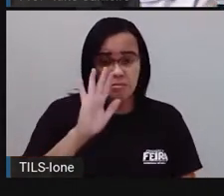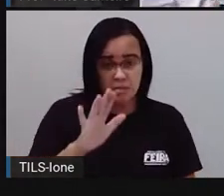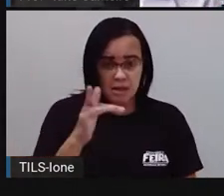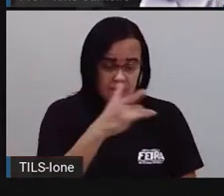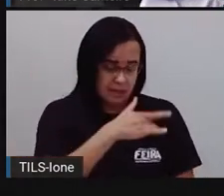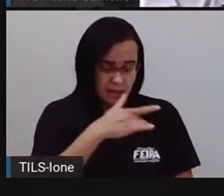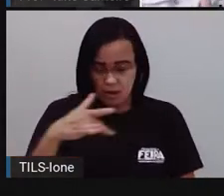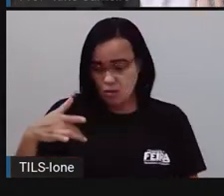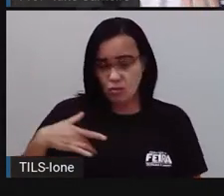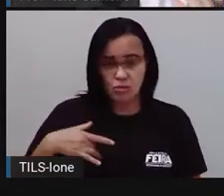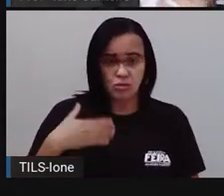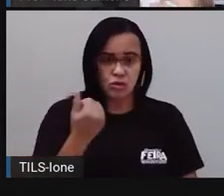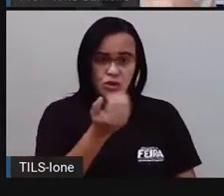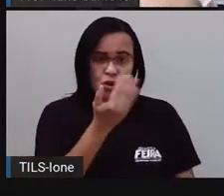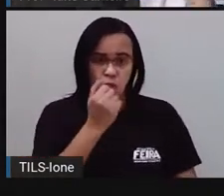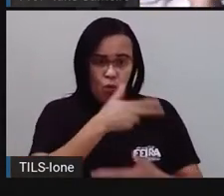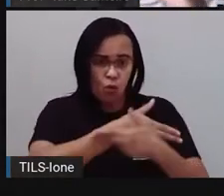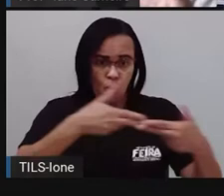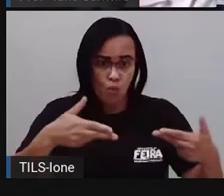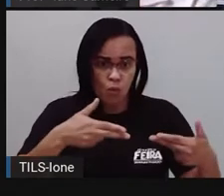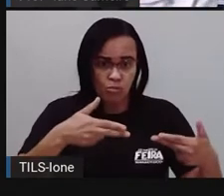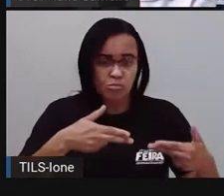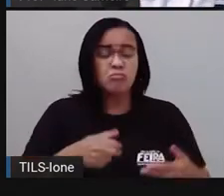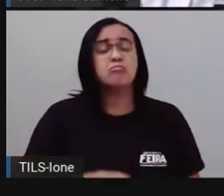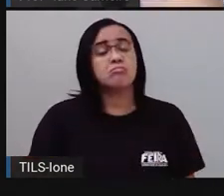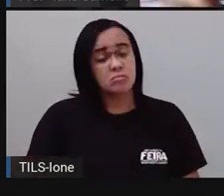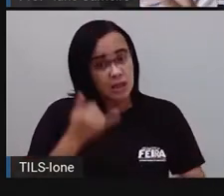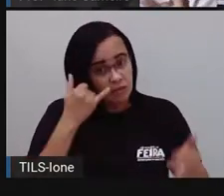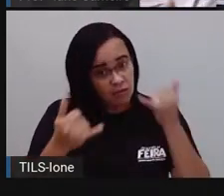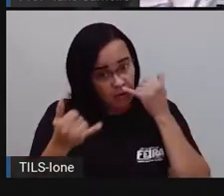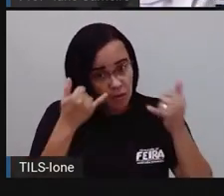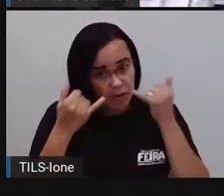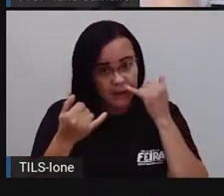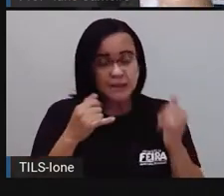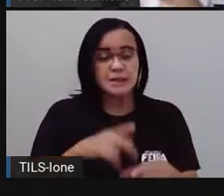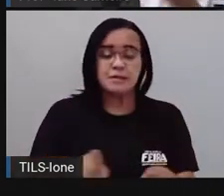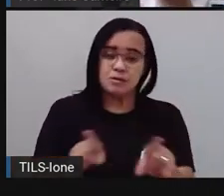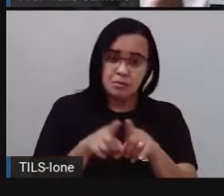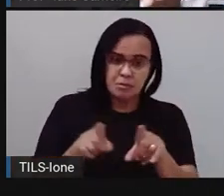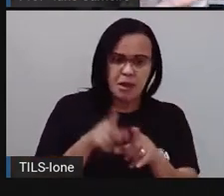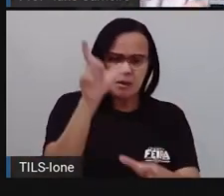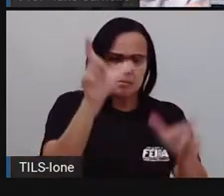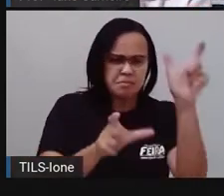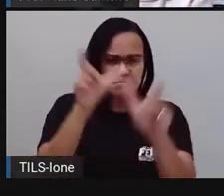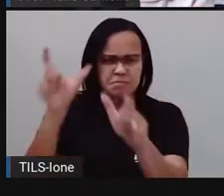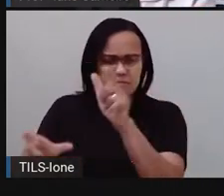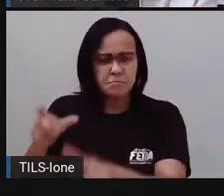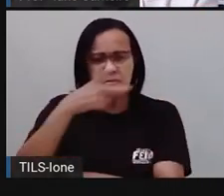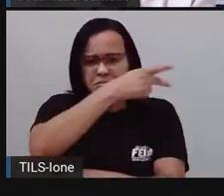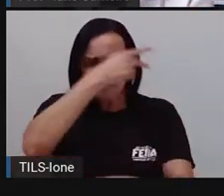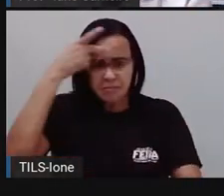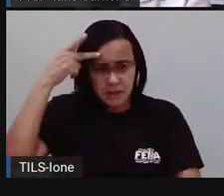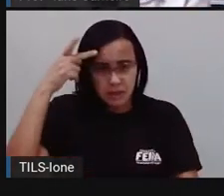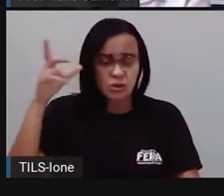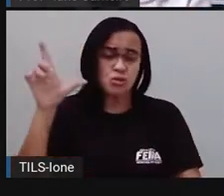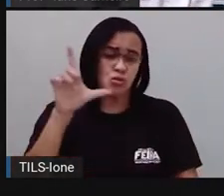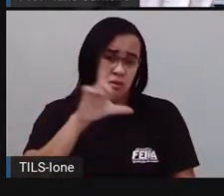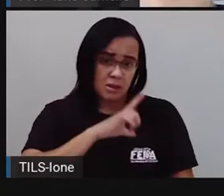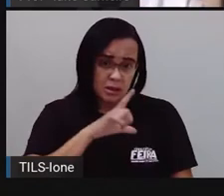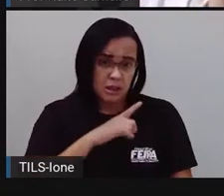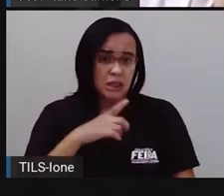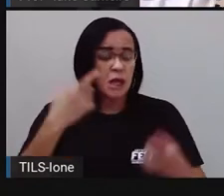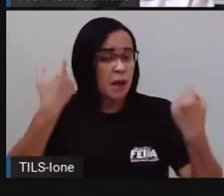de alimentação, né? De notícias, assim, sobre pessoas, né? Que a gente tem que estar sempre olhando a data.